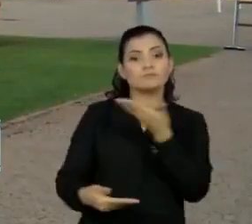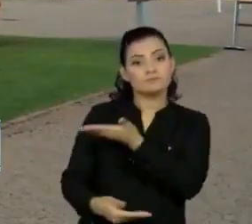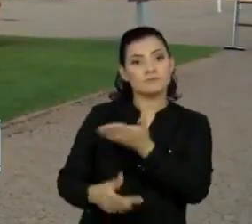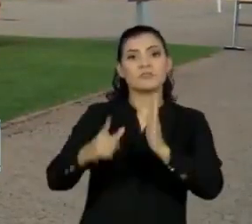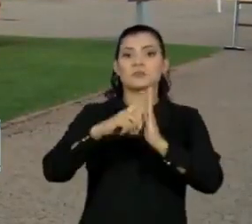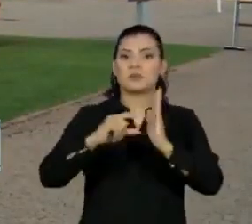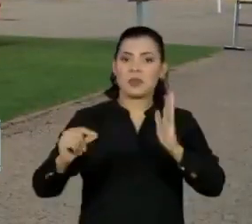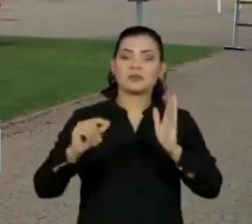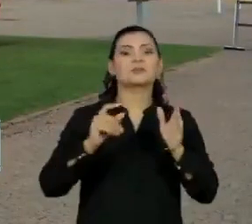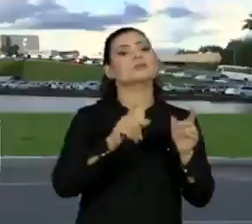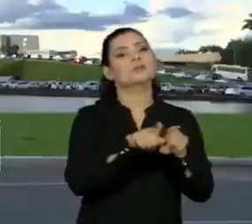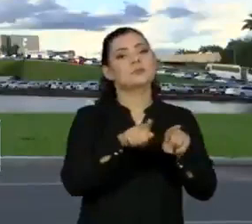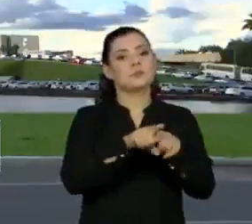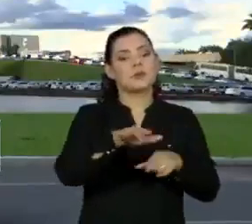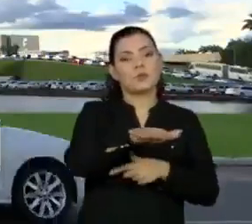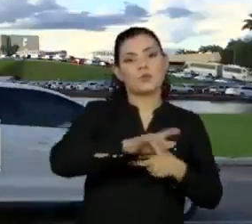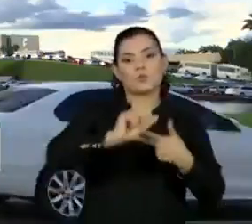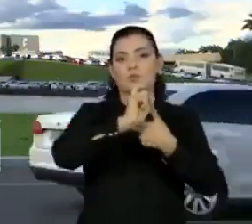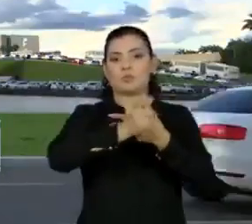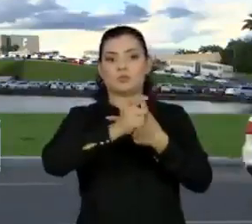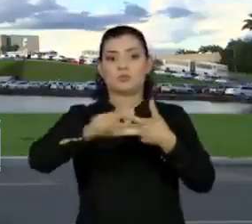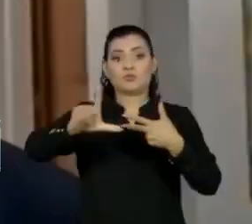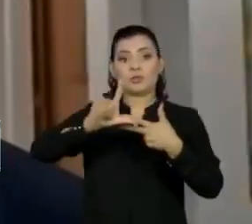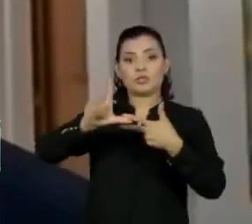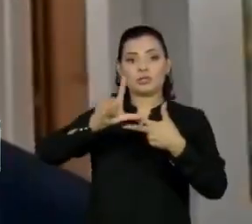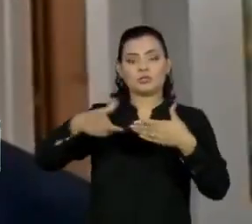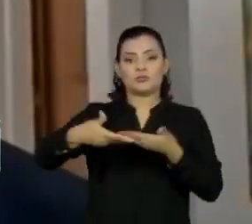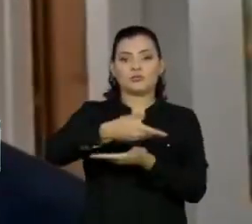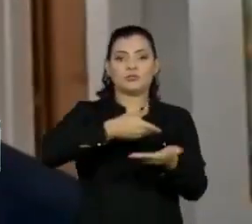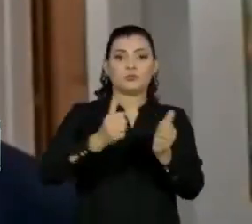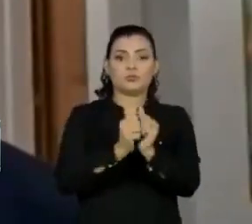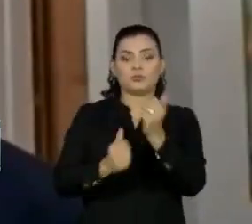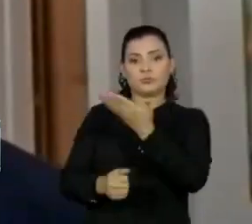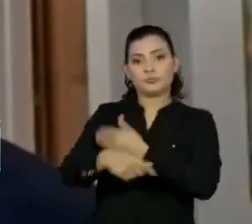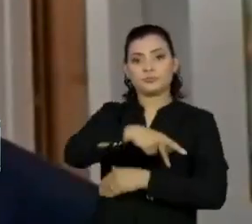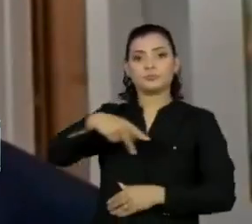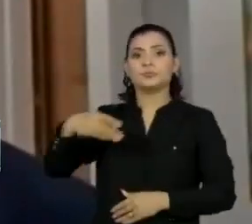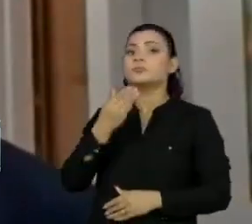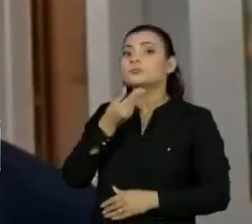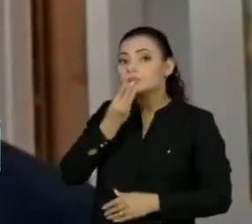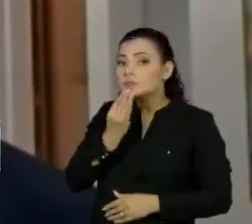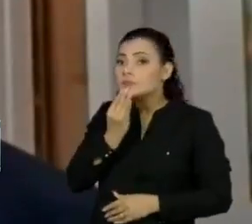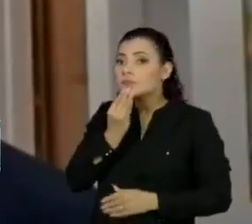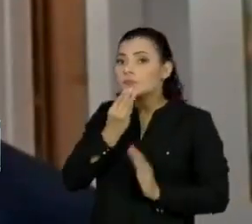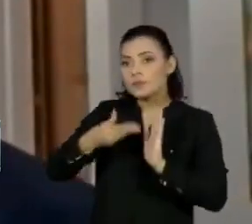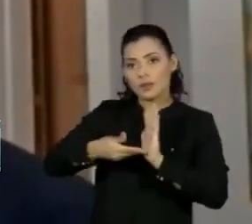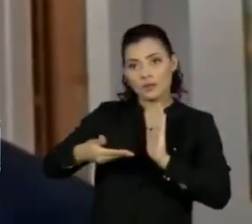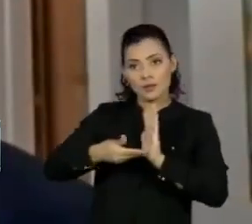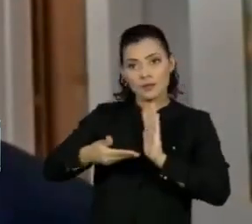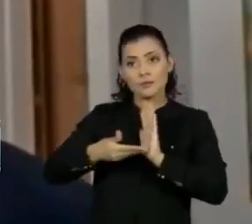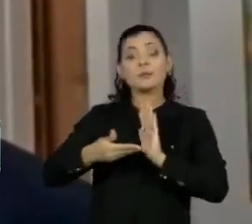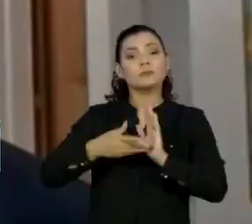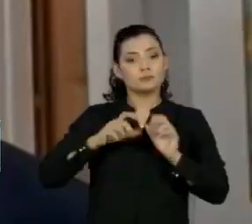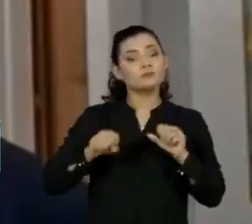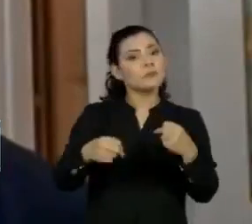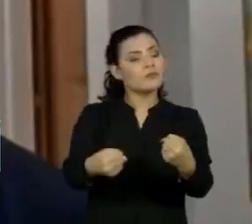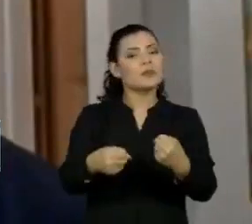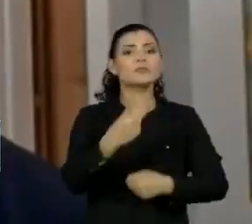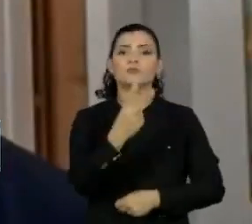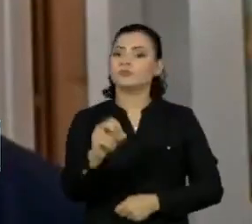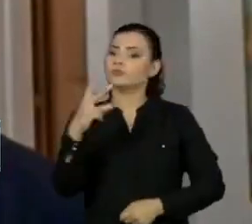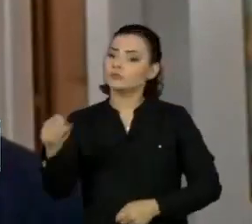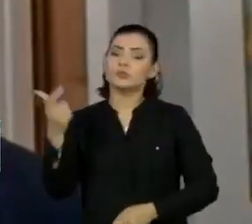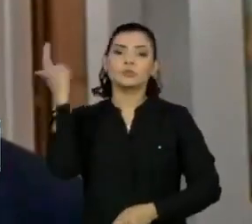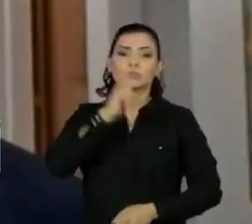foi montada entre representantes do Executivo e do Legislativo. Um deles, o presidente da Câmara dos Deputados, defende que ainda em 2020